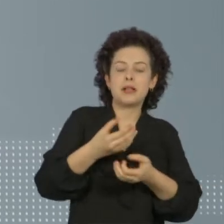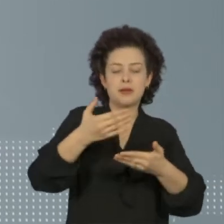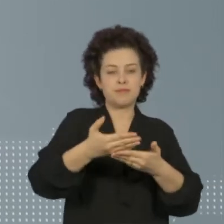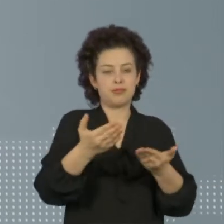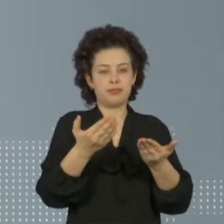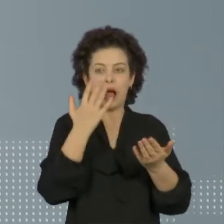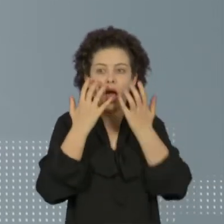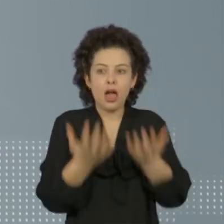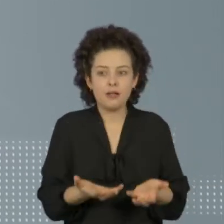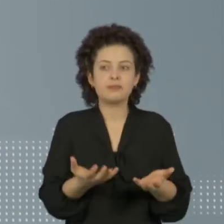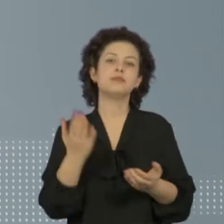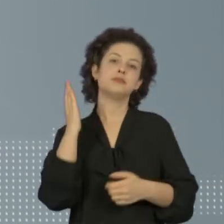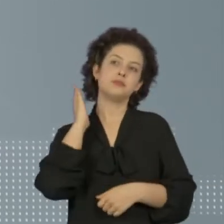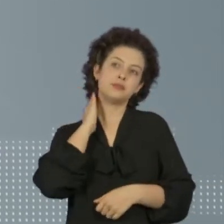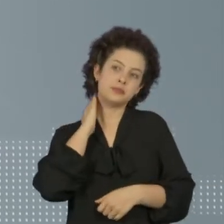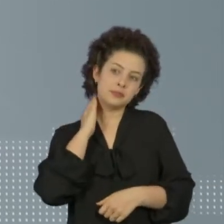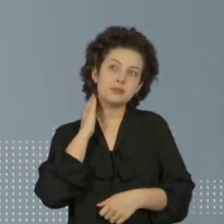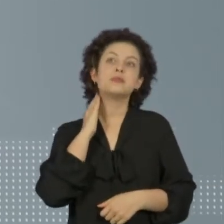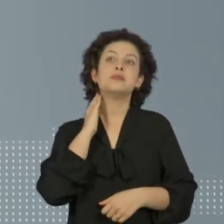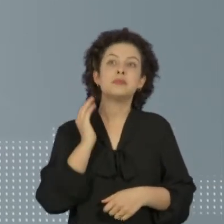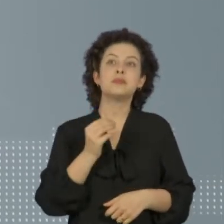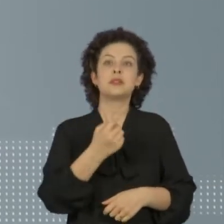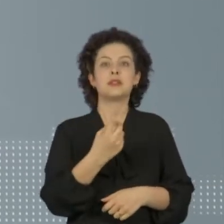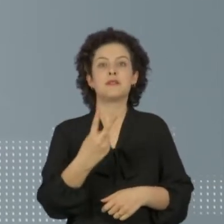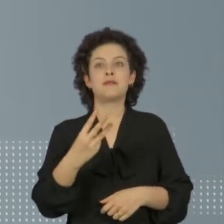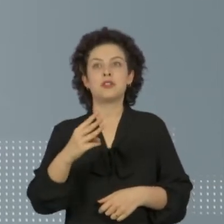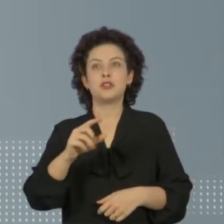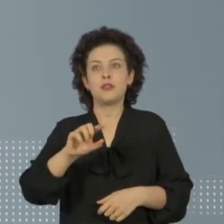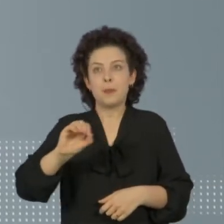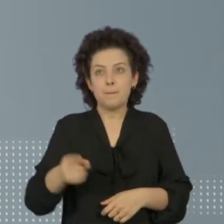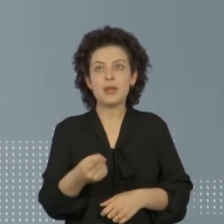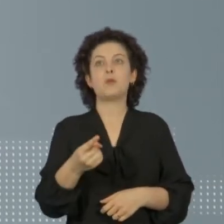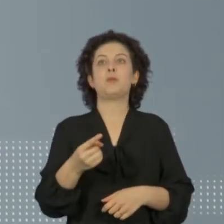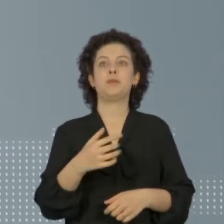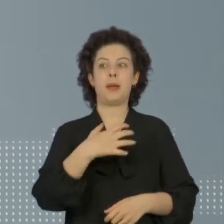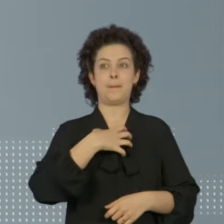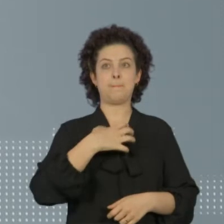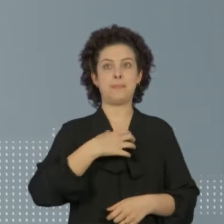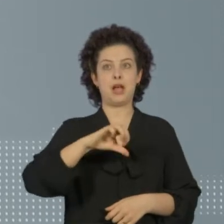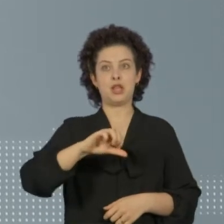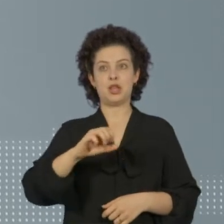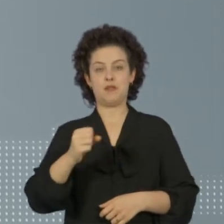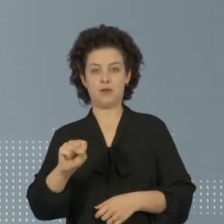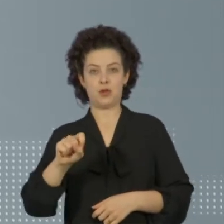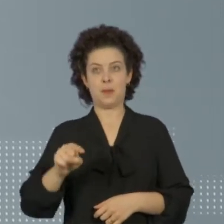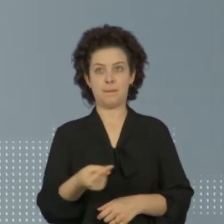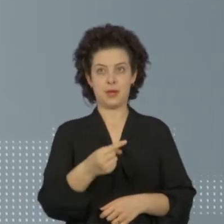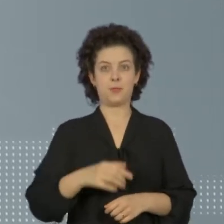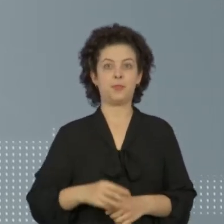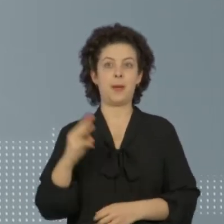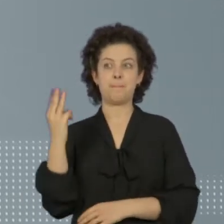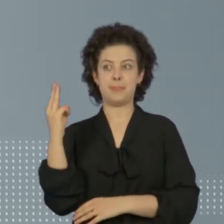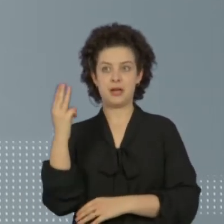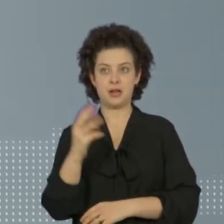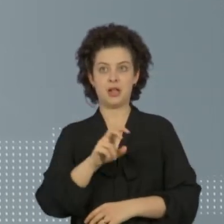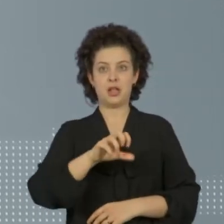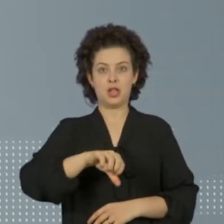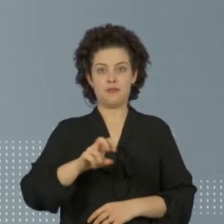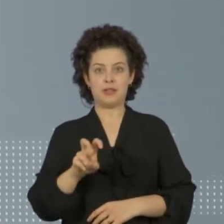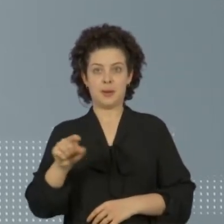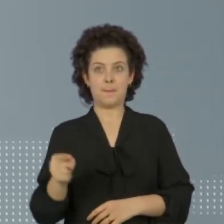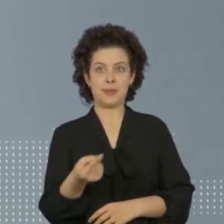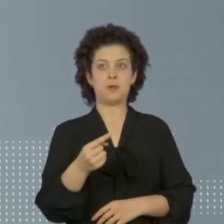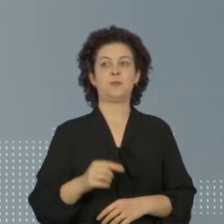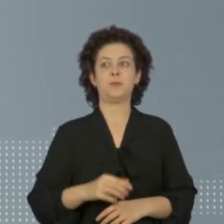outro estado que ultrapassa 120 mil registros. A seguir, vem a Bahia, próximo a 100 mil casos. O Maranhão tem 95 mil. No